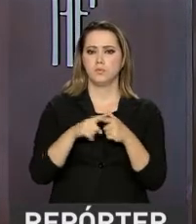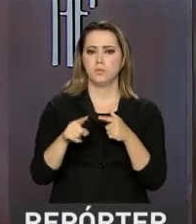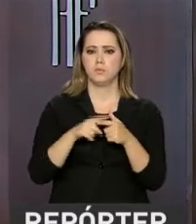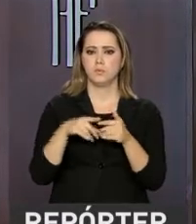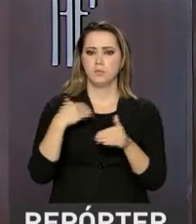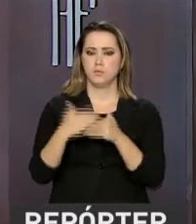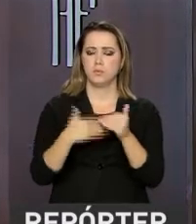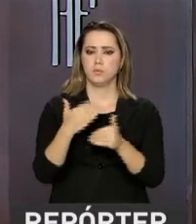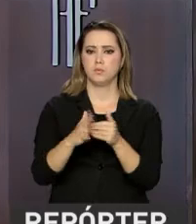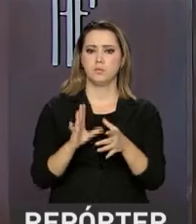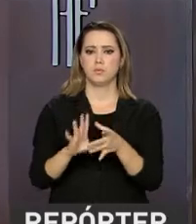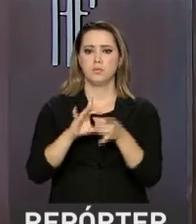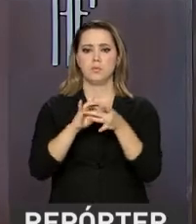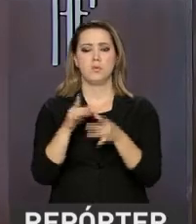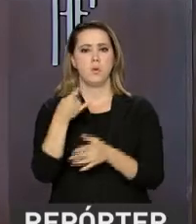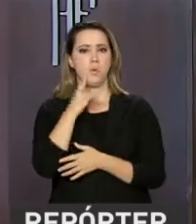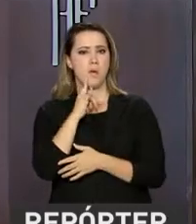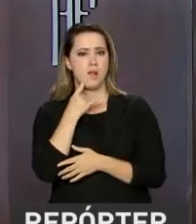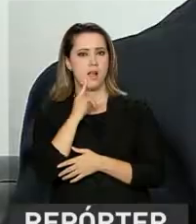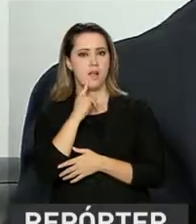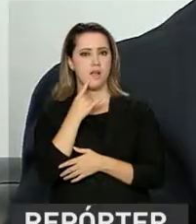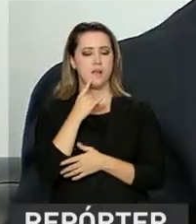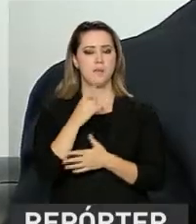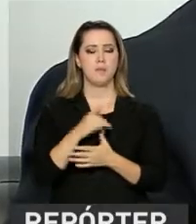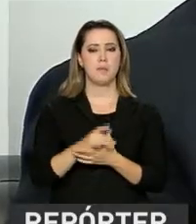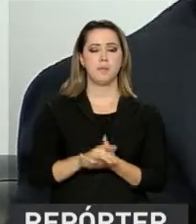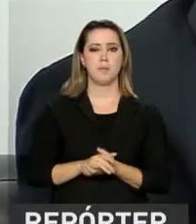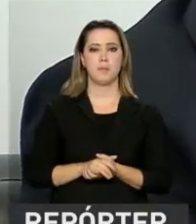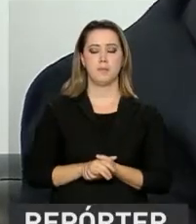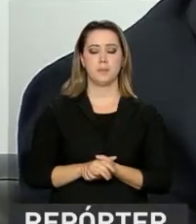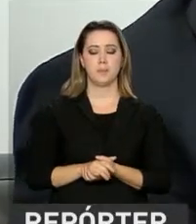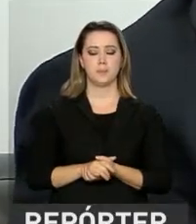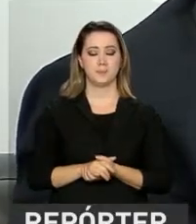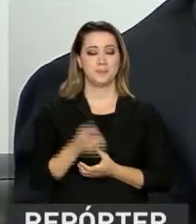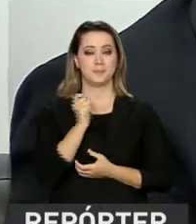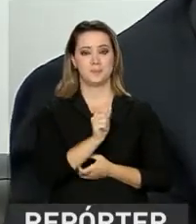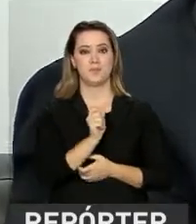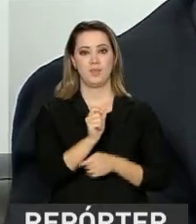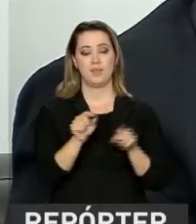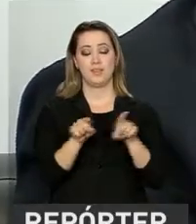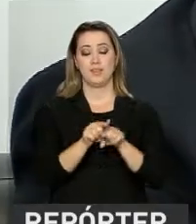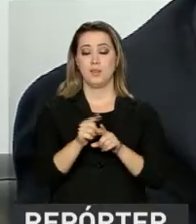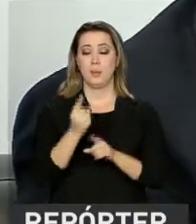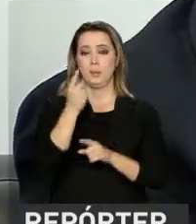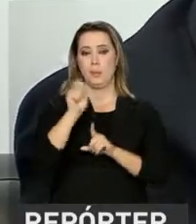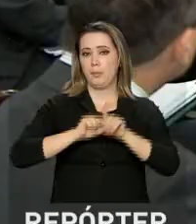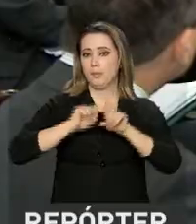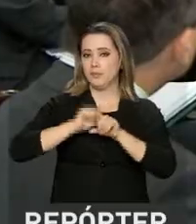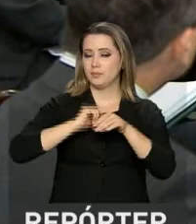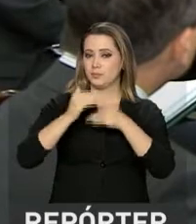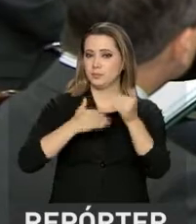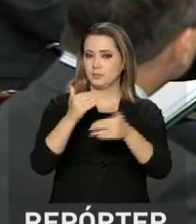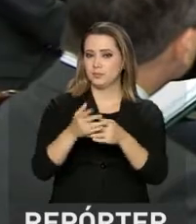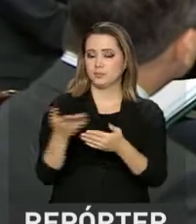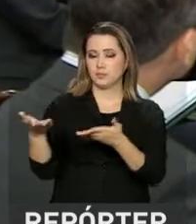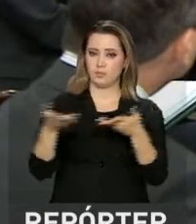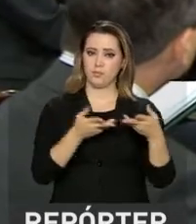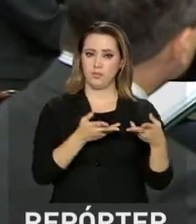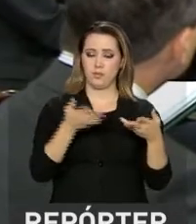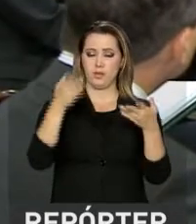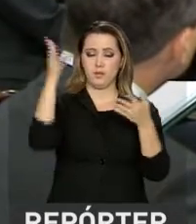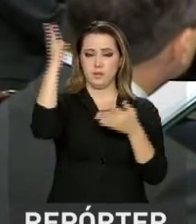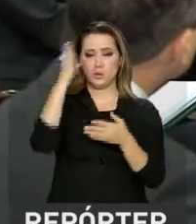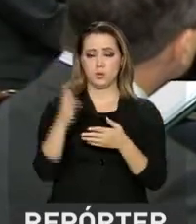compartilhar uma caipirinha, uma empanada e um mate. Há um mês à frente da chancelaria argentina, Jorge Fauri veio à Brasília para